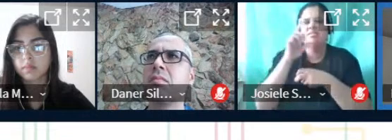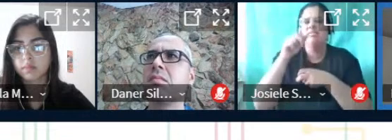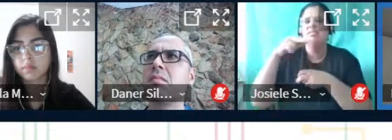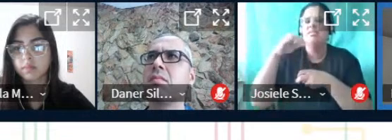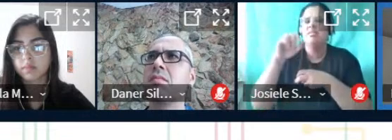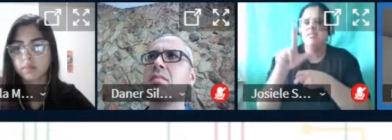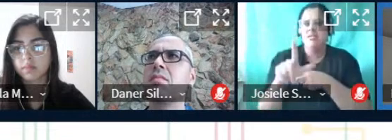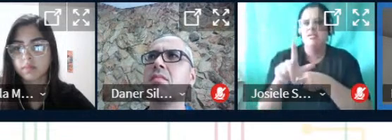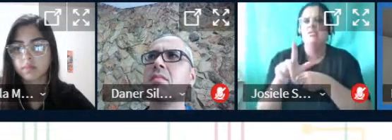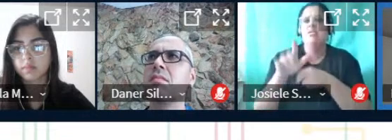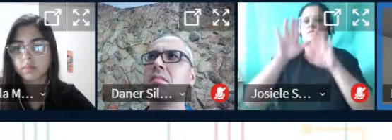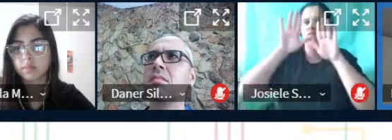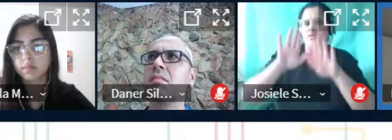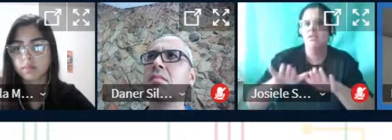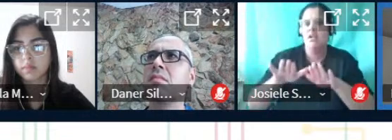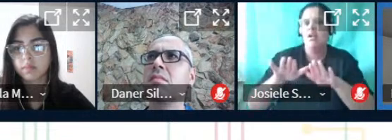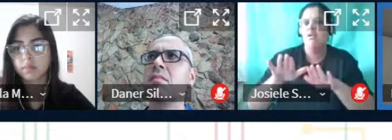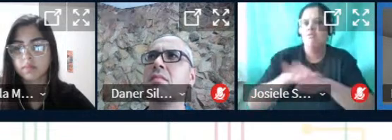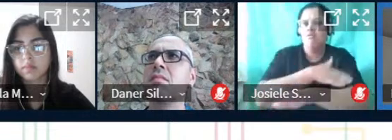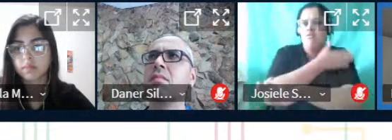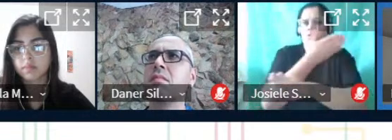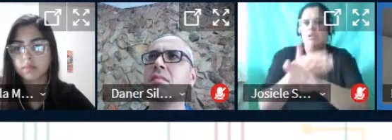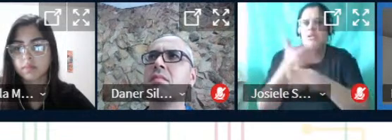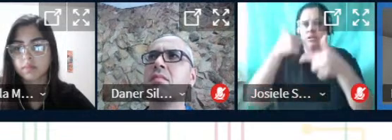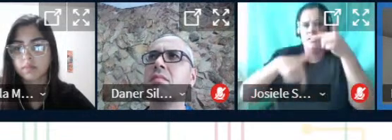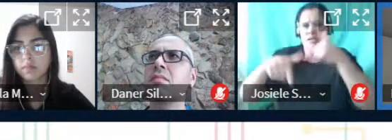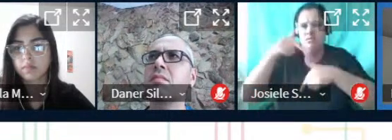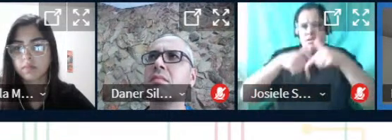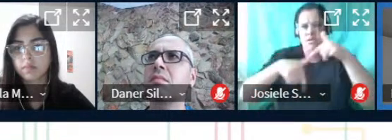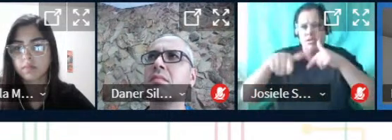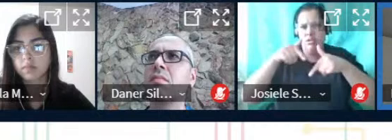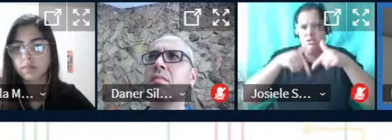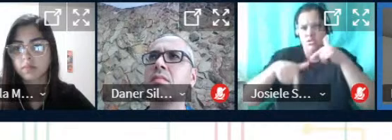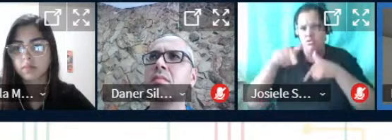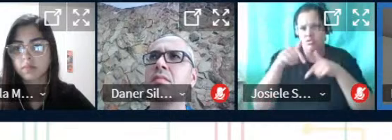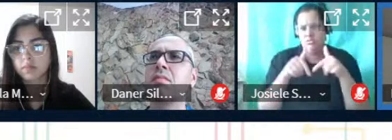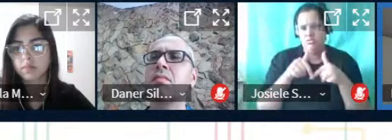passavam o dia inteiro ali né trabalhando em cima de uma da